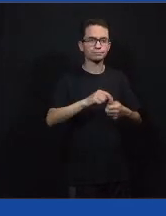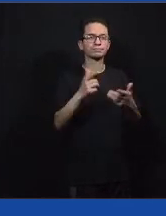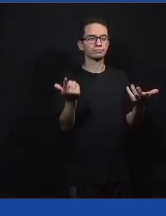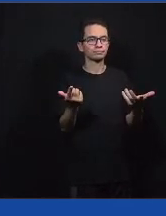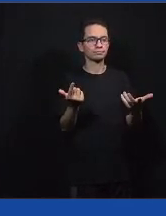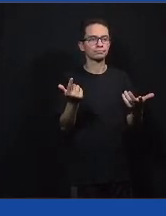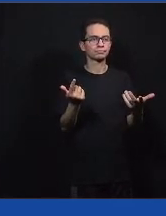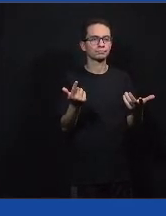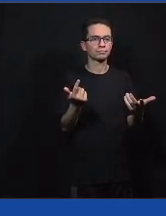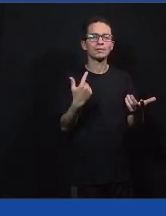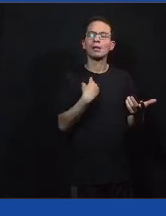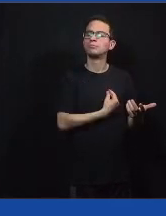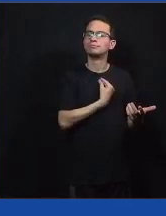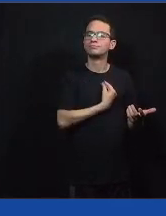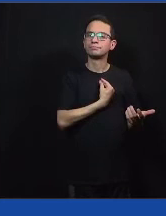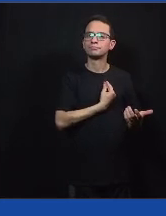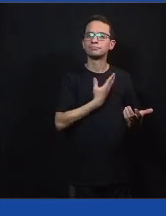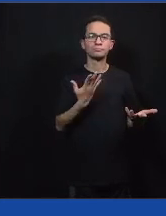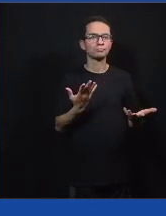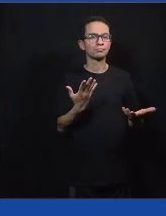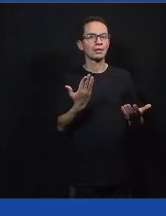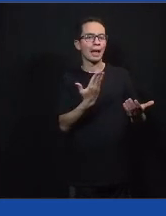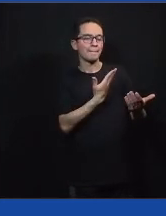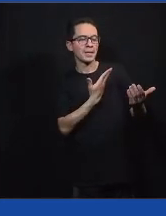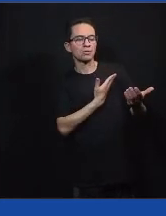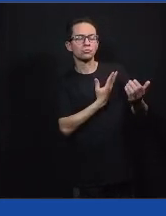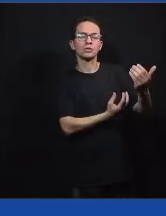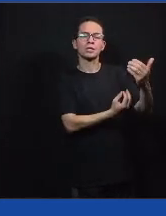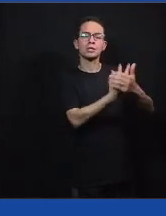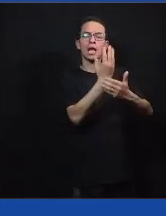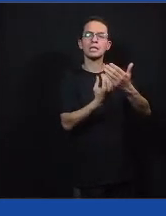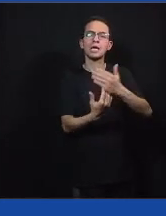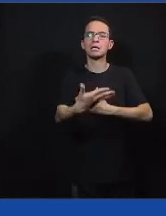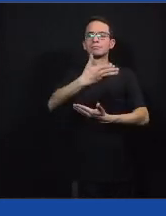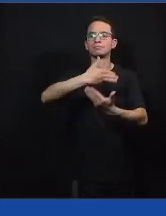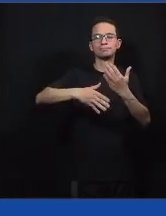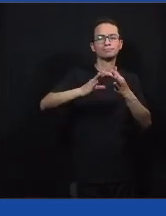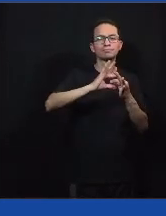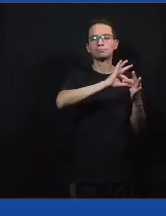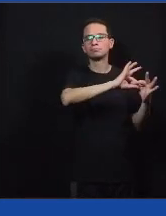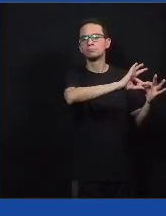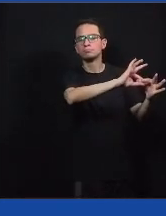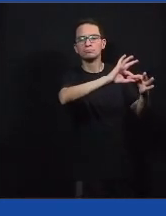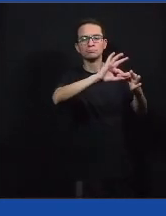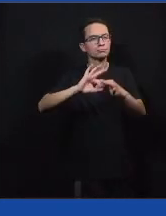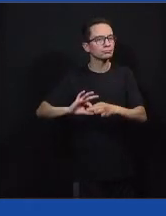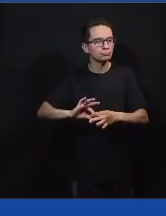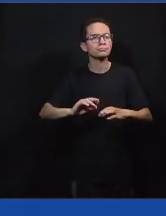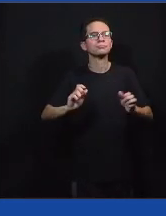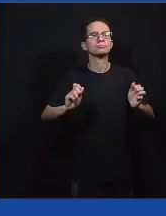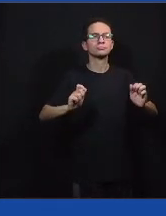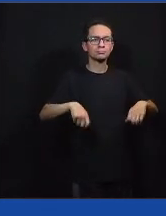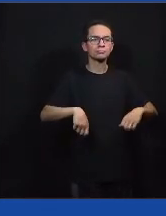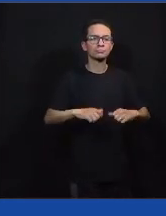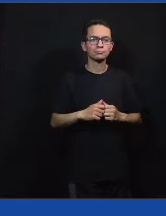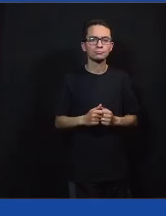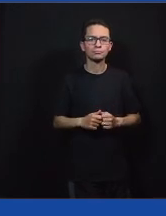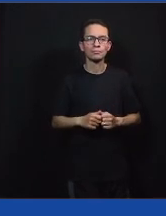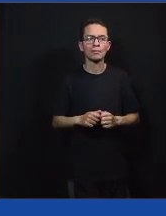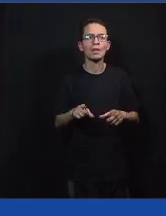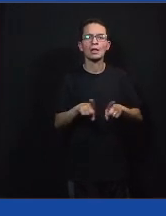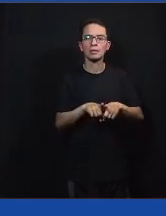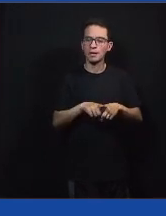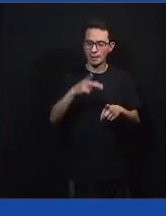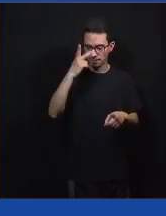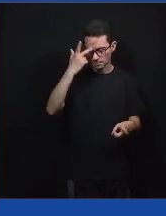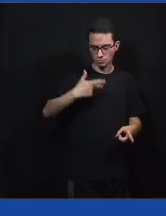eu construí várias amizades, laços mesmos que me deixaram muito feliz, que me ajudaram muito na minha evolução pessoal e